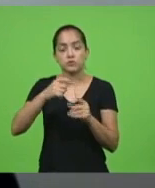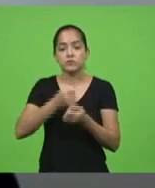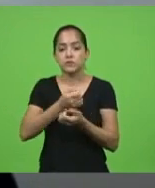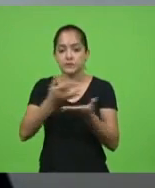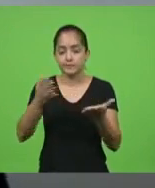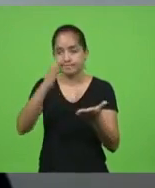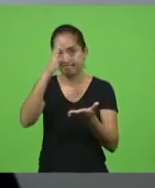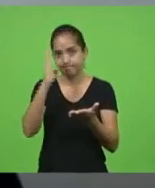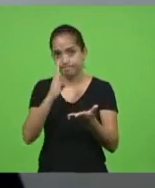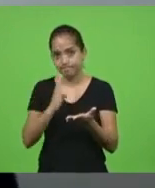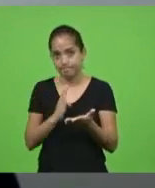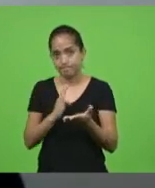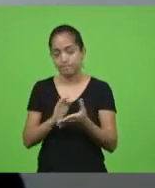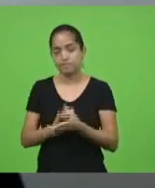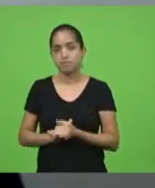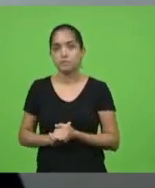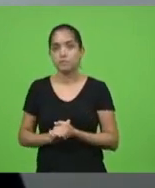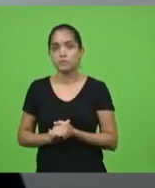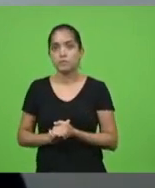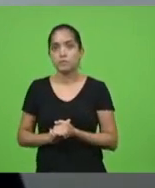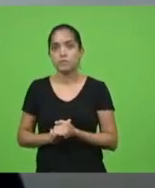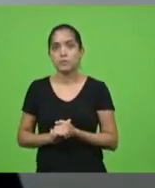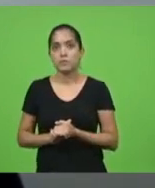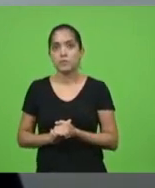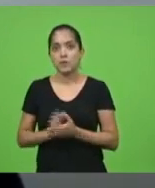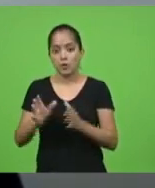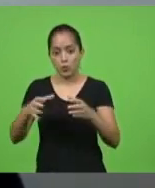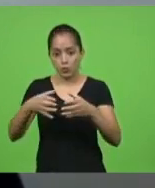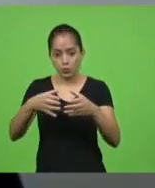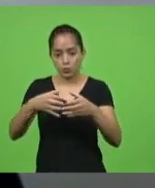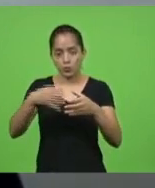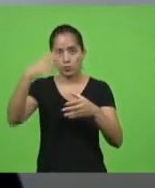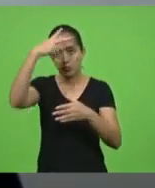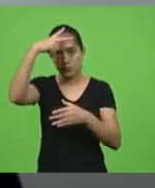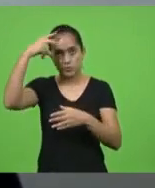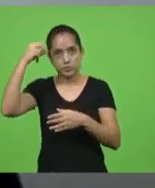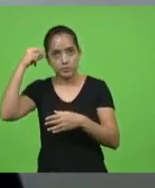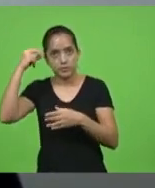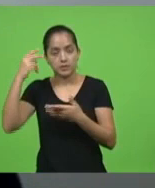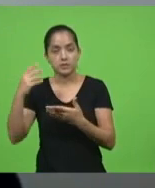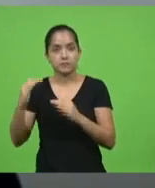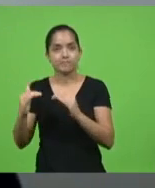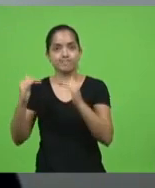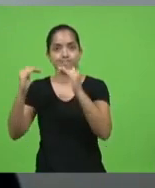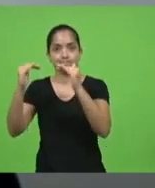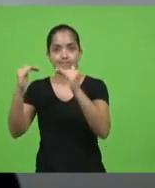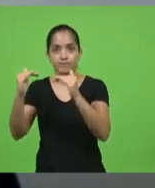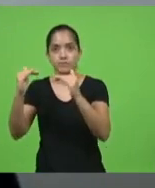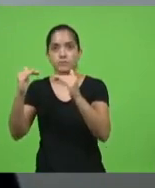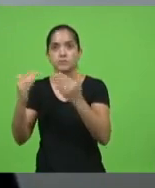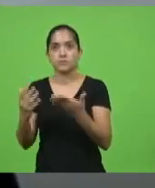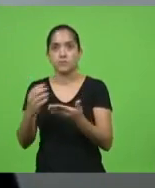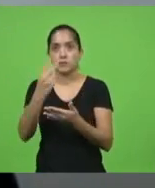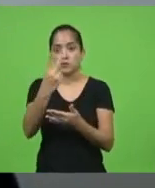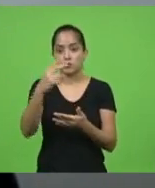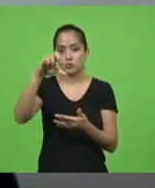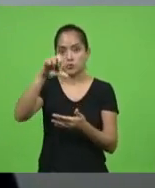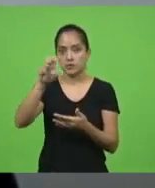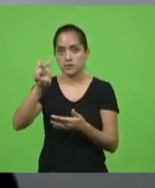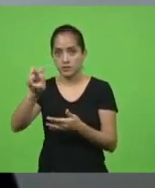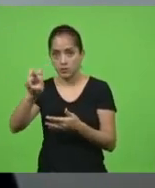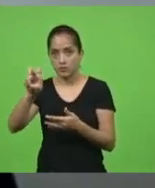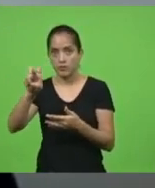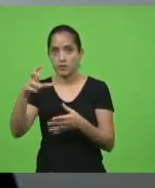um grupo de prefeitos que é altamente majoritário 295 260